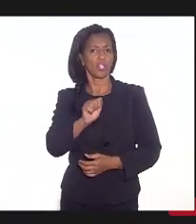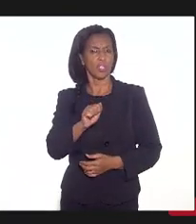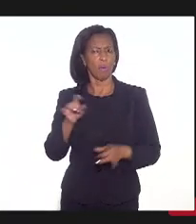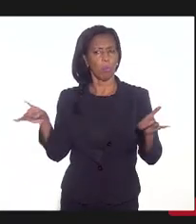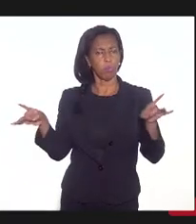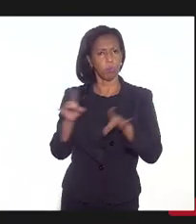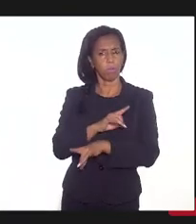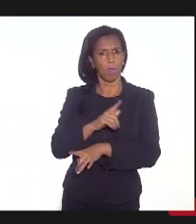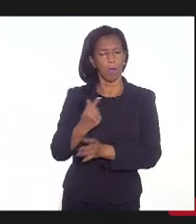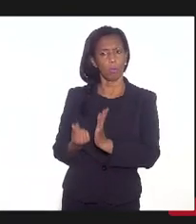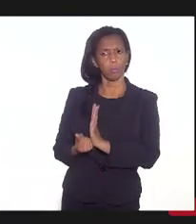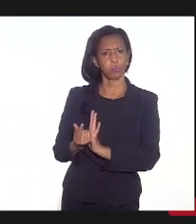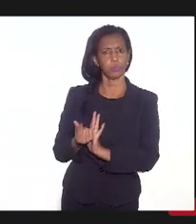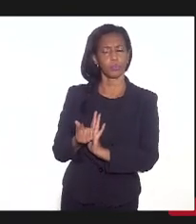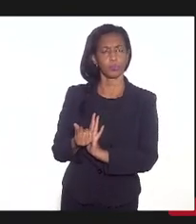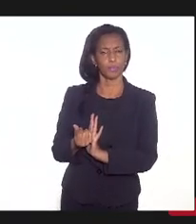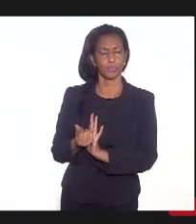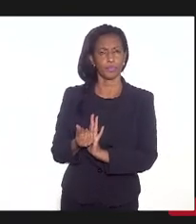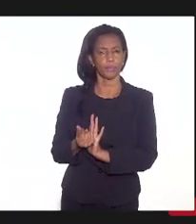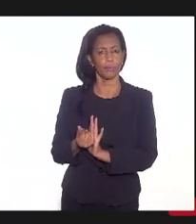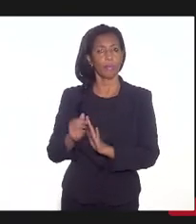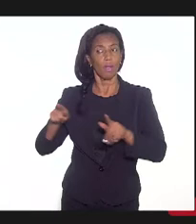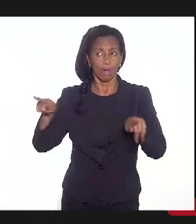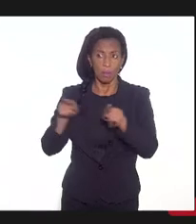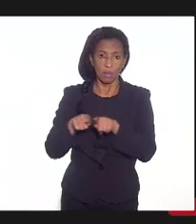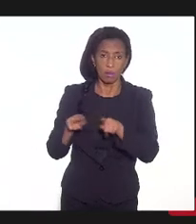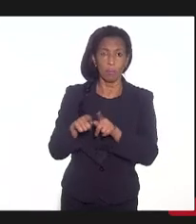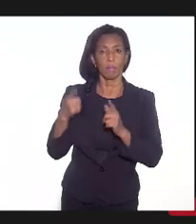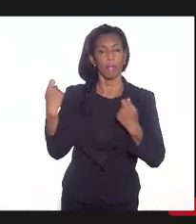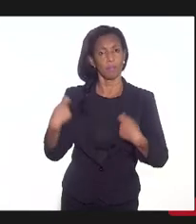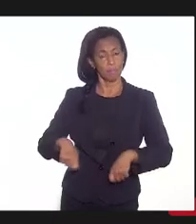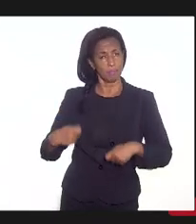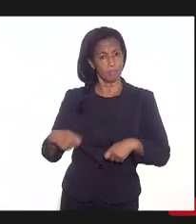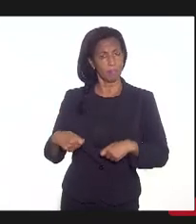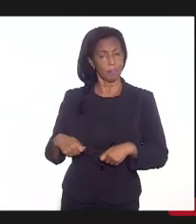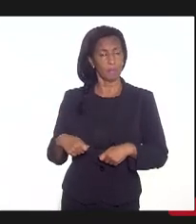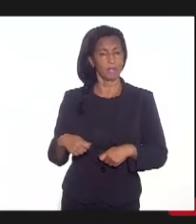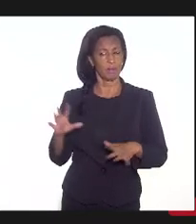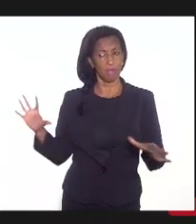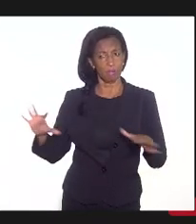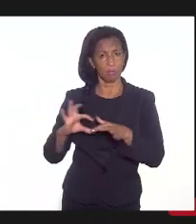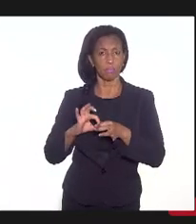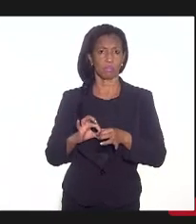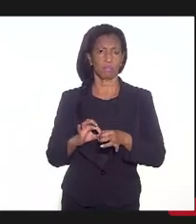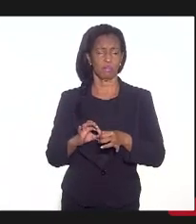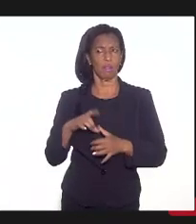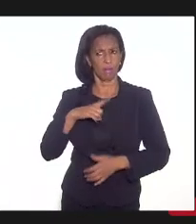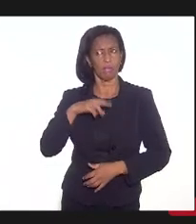execução orçamentária, obviamente que tem que estar refletido. Você tem toda razão.